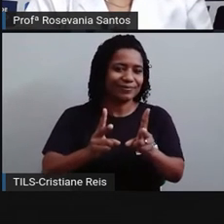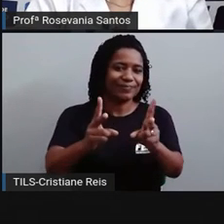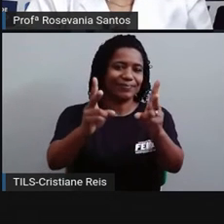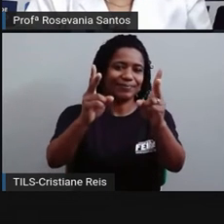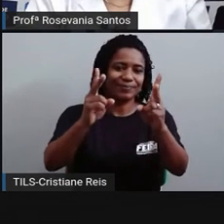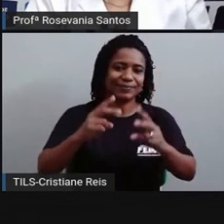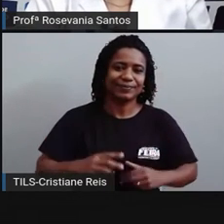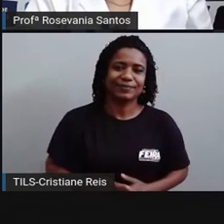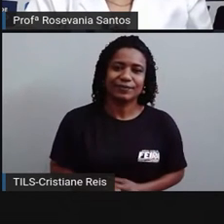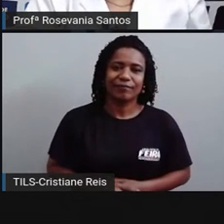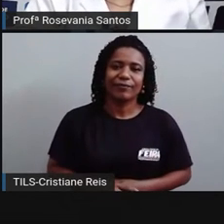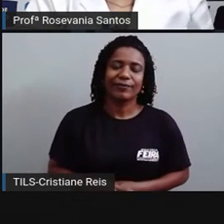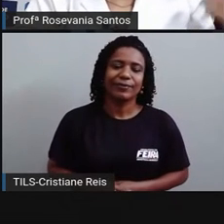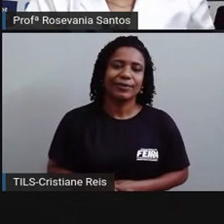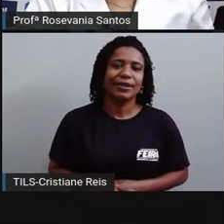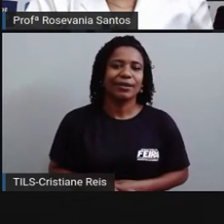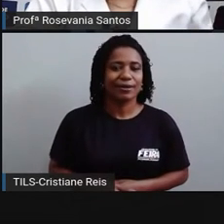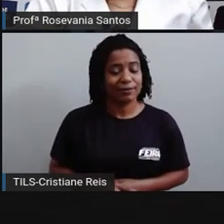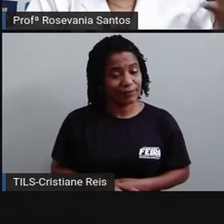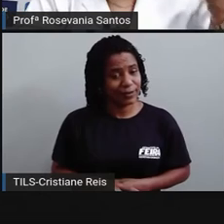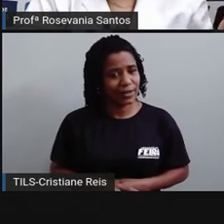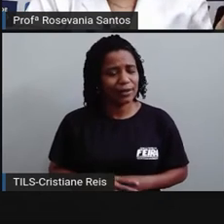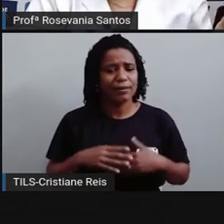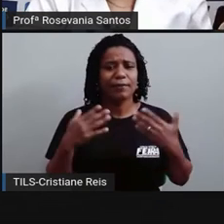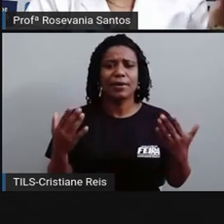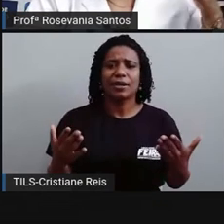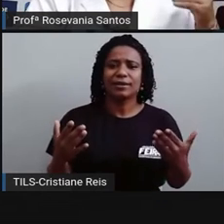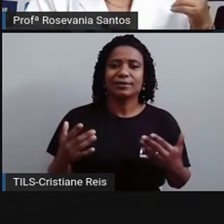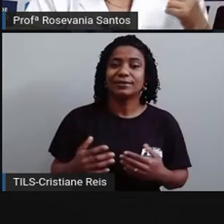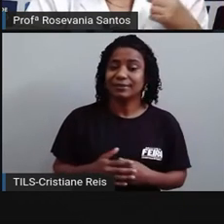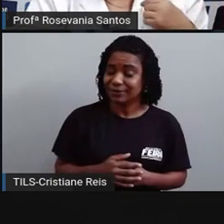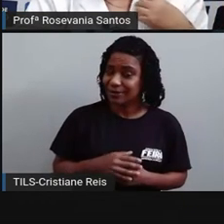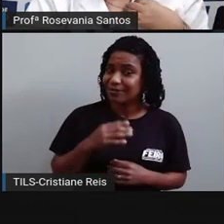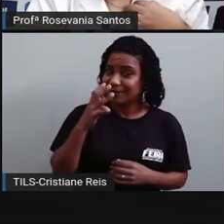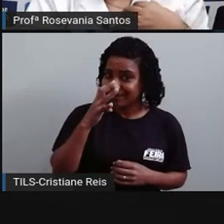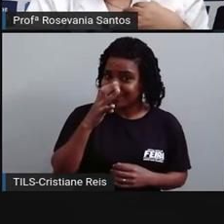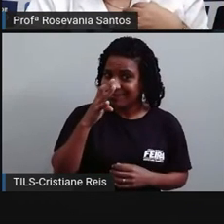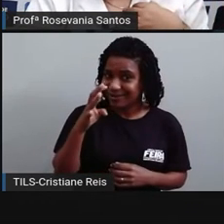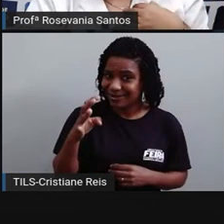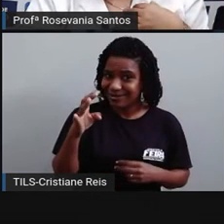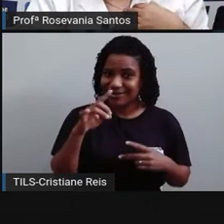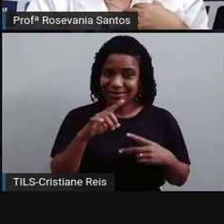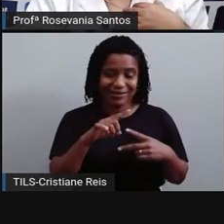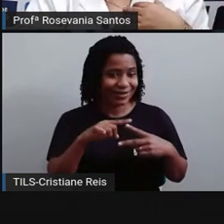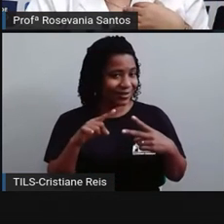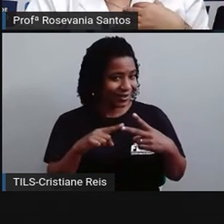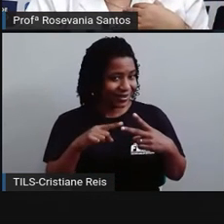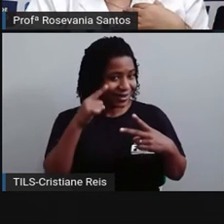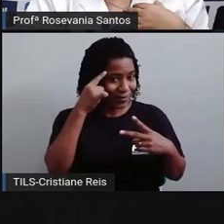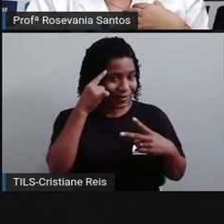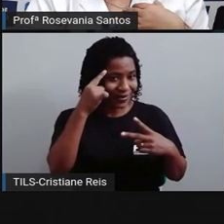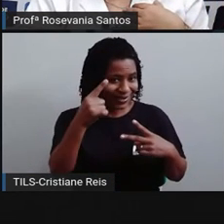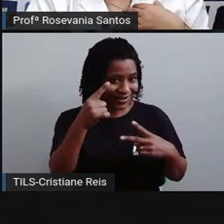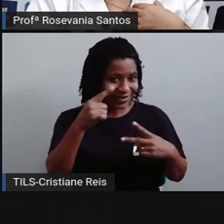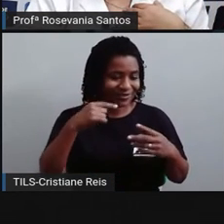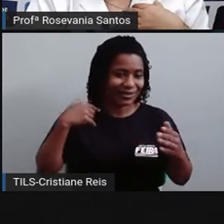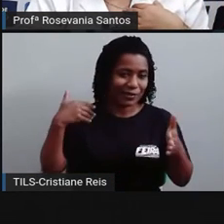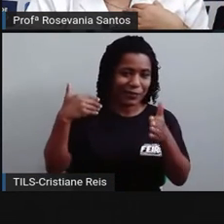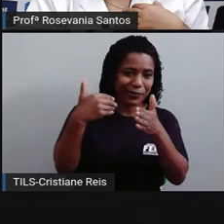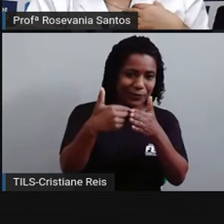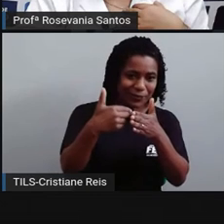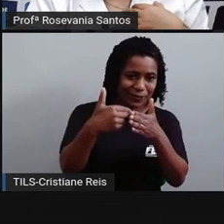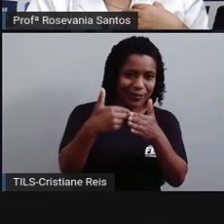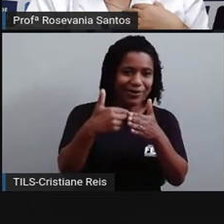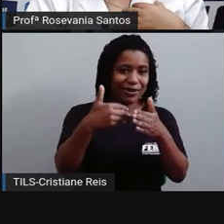né? Aí, o que que isso tem importância? Você lembra que eu falei que era para prestar atenção na iluminação? Perceba aqui, olha o campo de